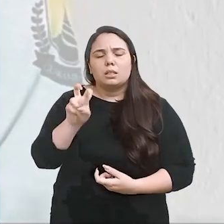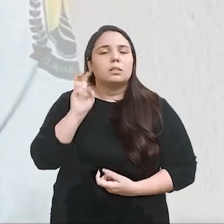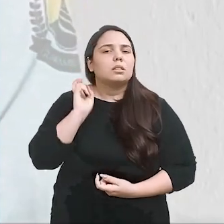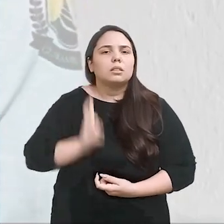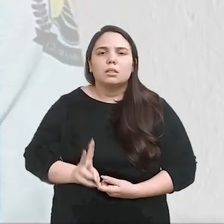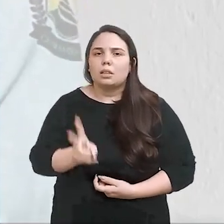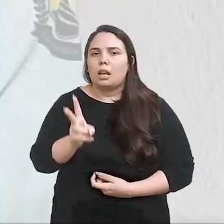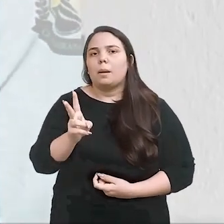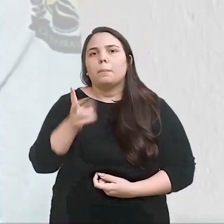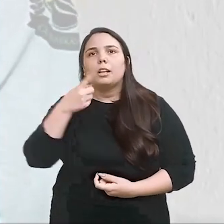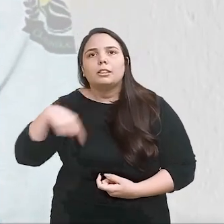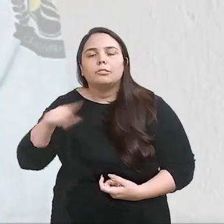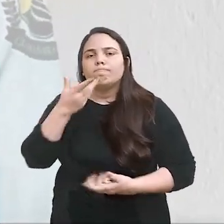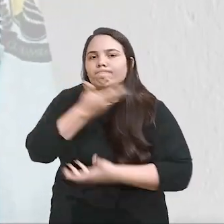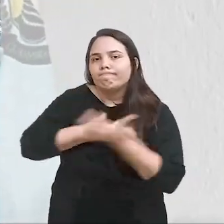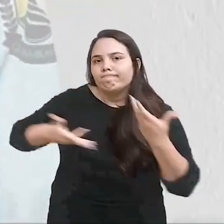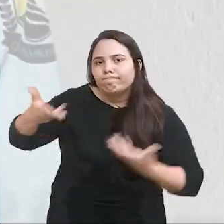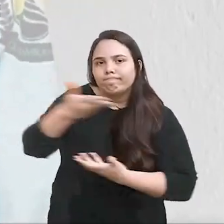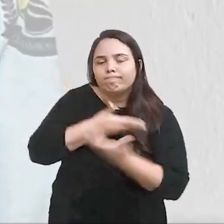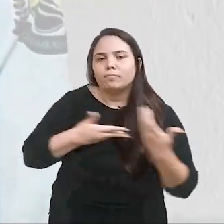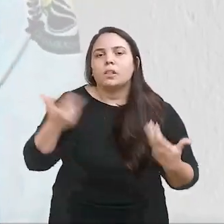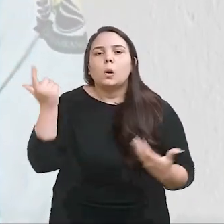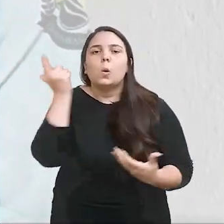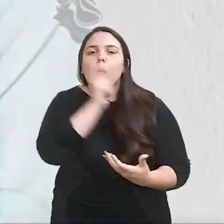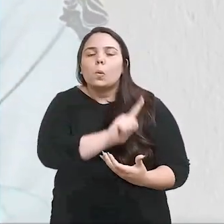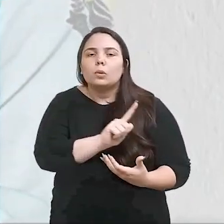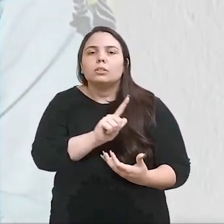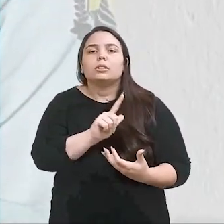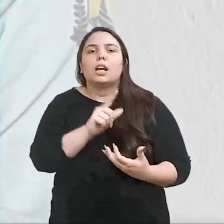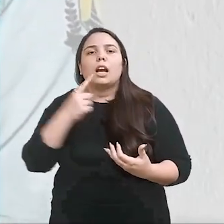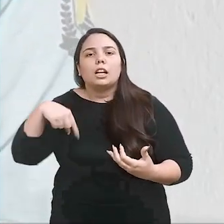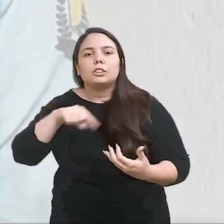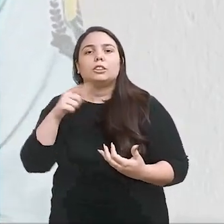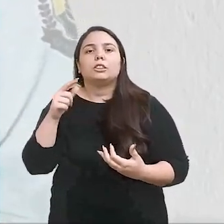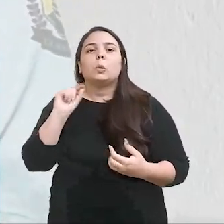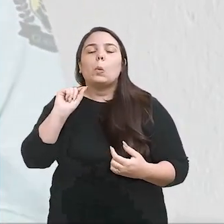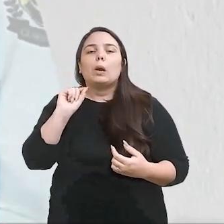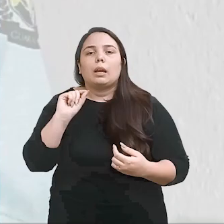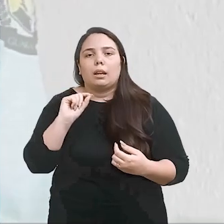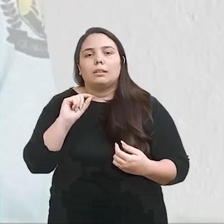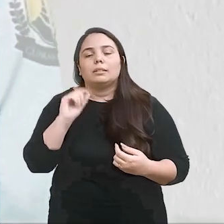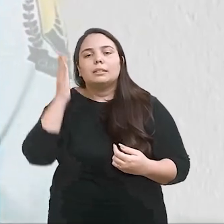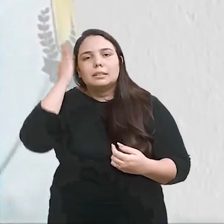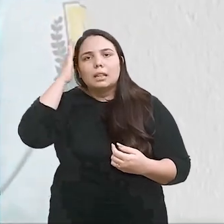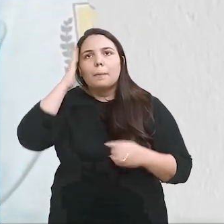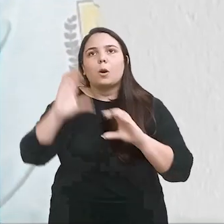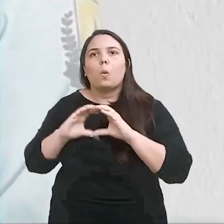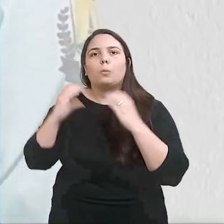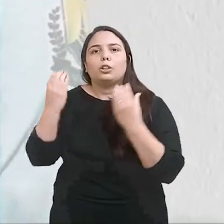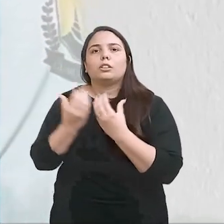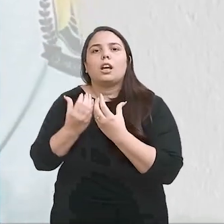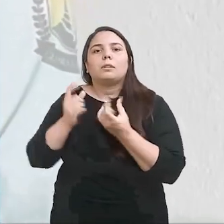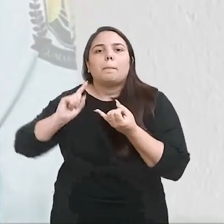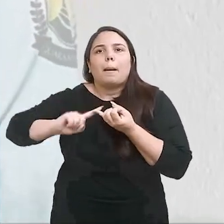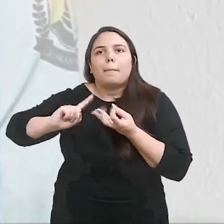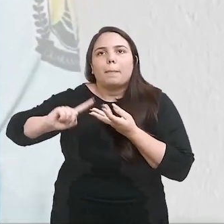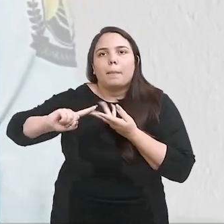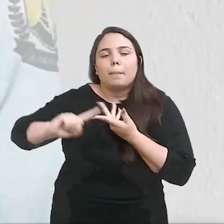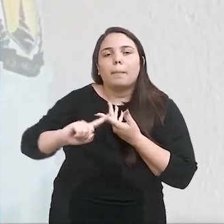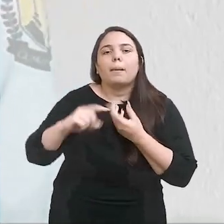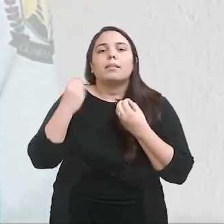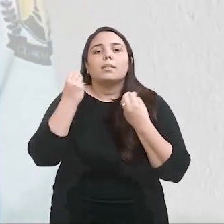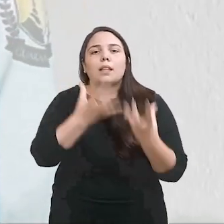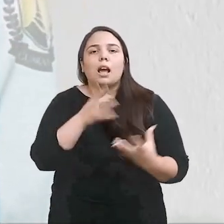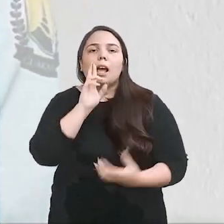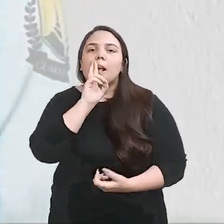Guaramiranga, é sempre uma terapia coletiva. É onde nós conseguimos expor algumas situações da comunidade e conseguimos também